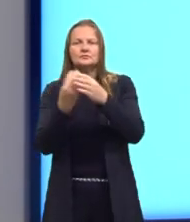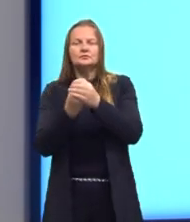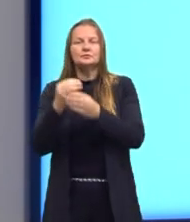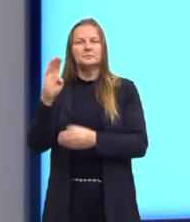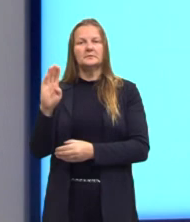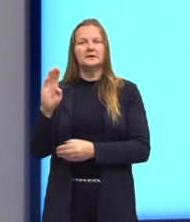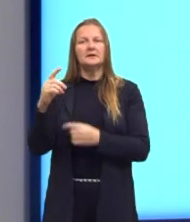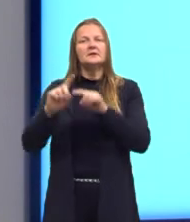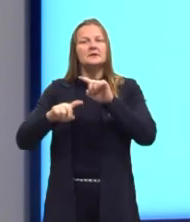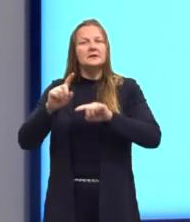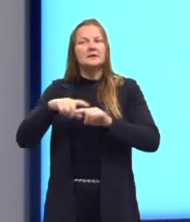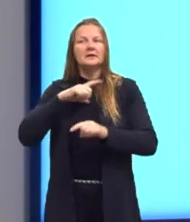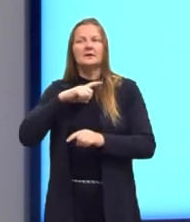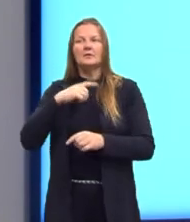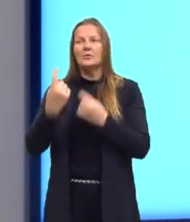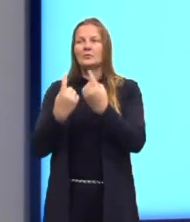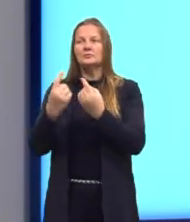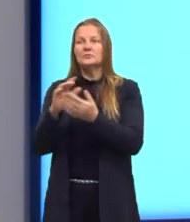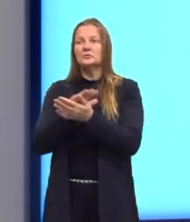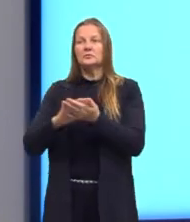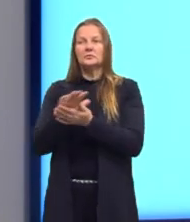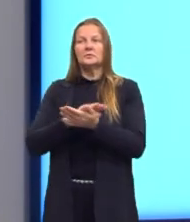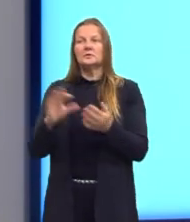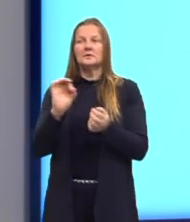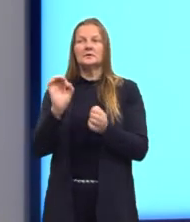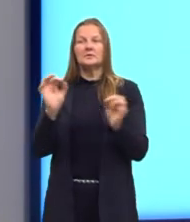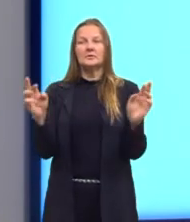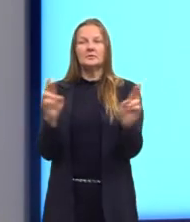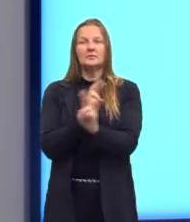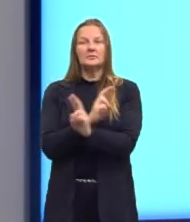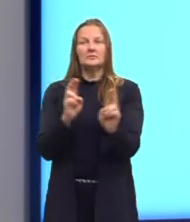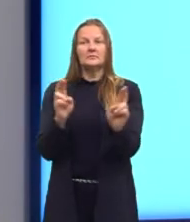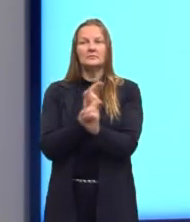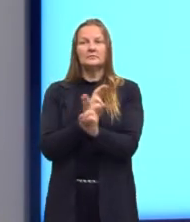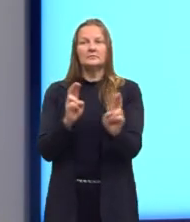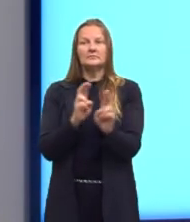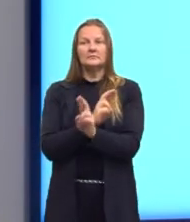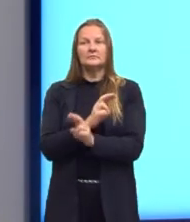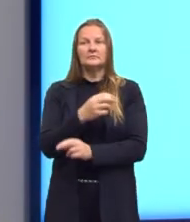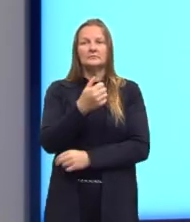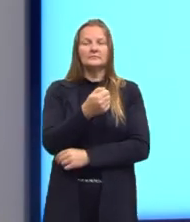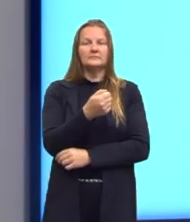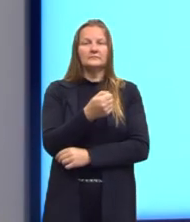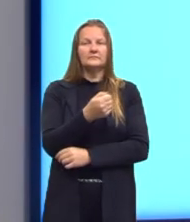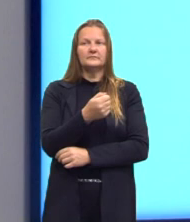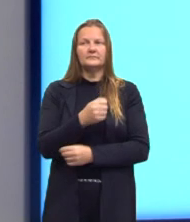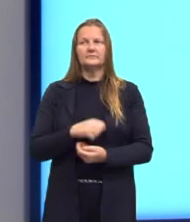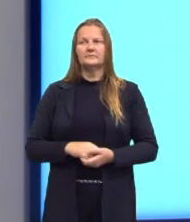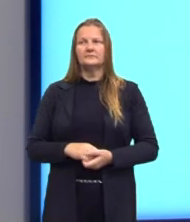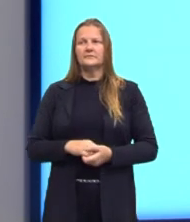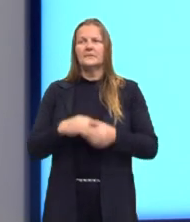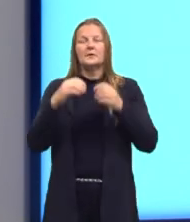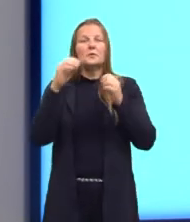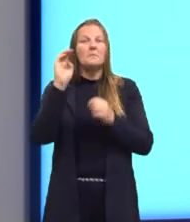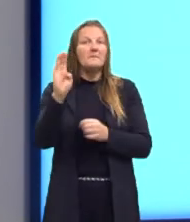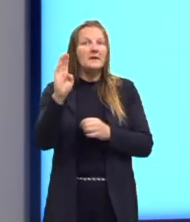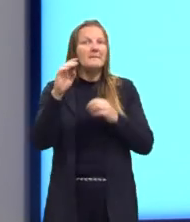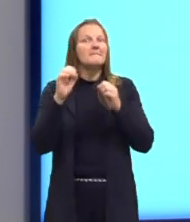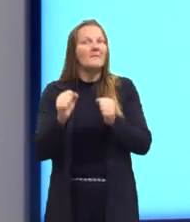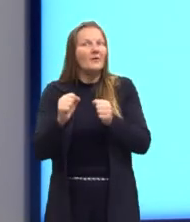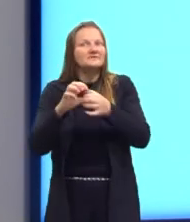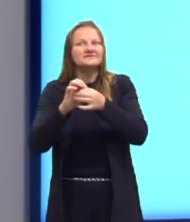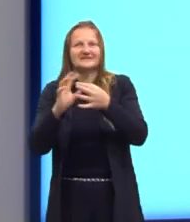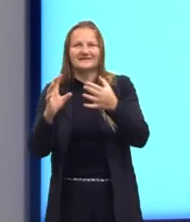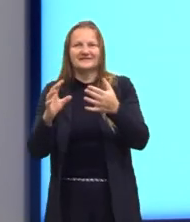pode ter alguns elementos ali que não possuem relação com os elementos de A. No conjunto B, pode sobrar alguns